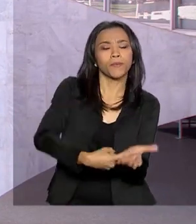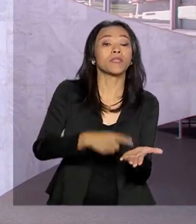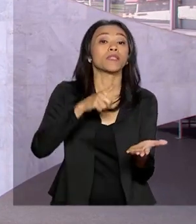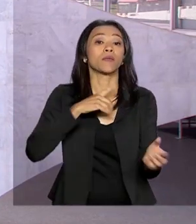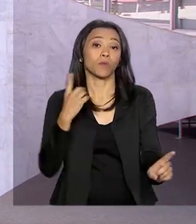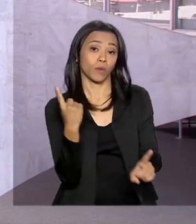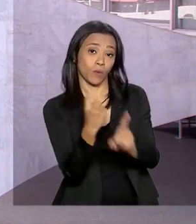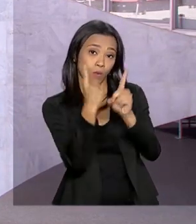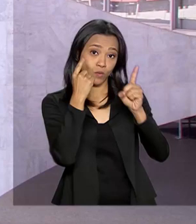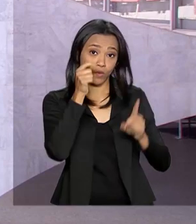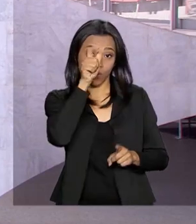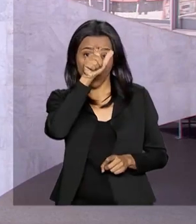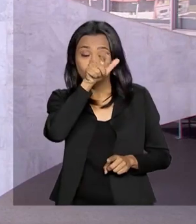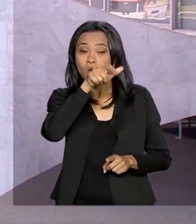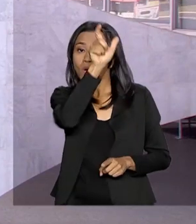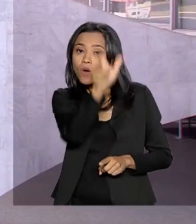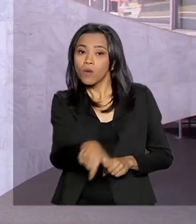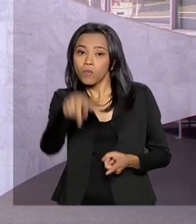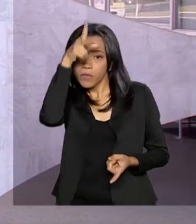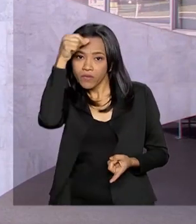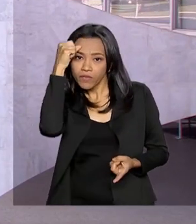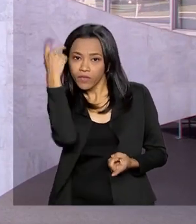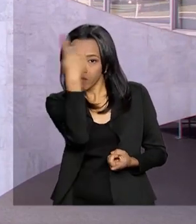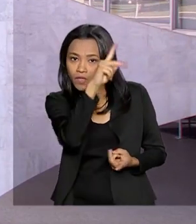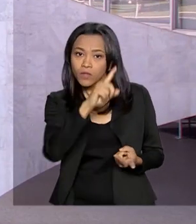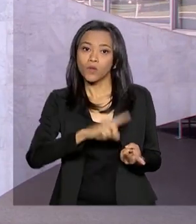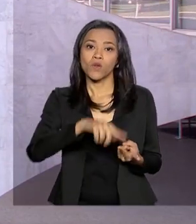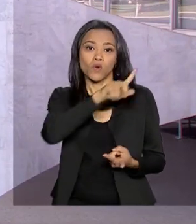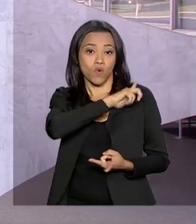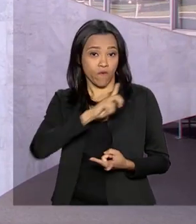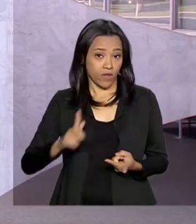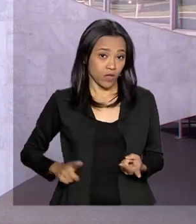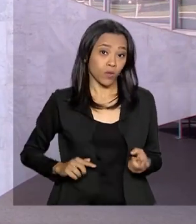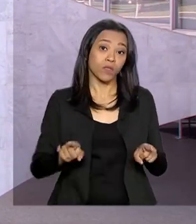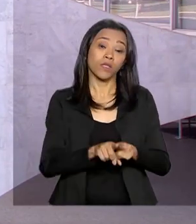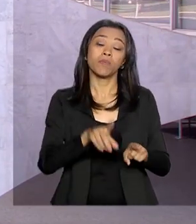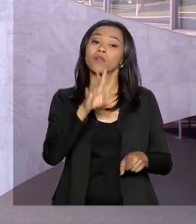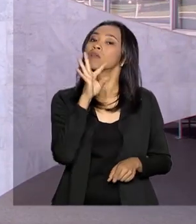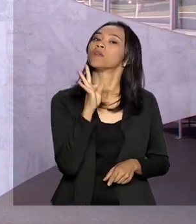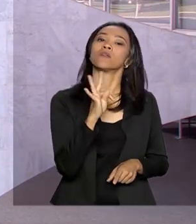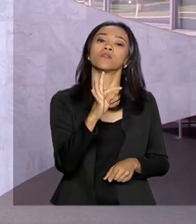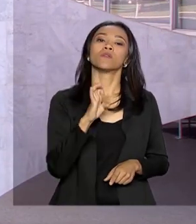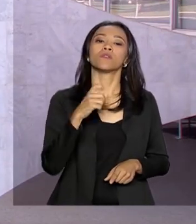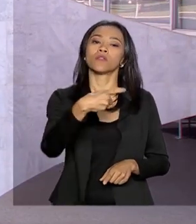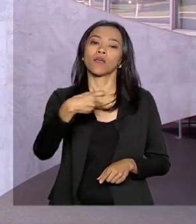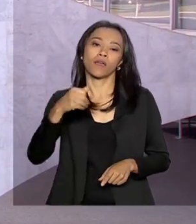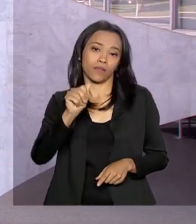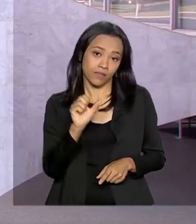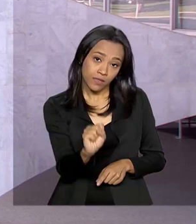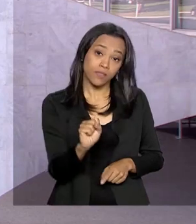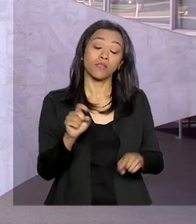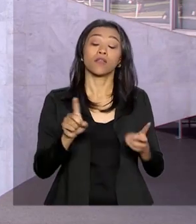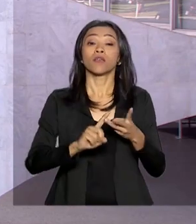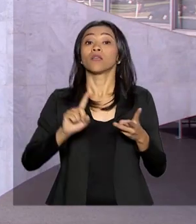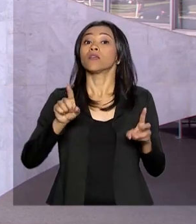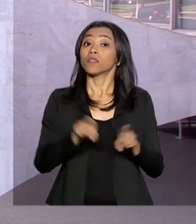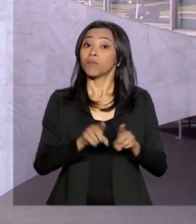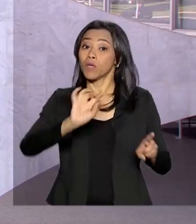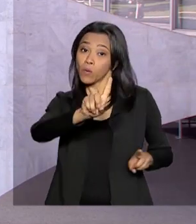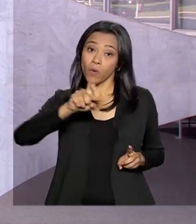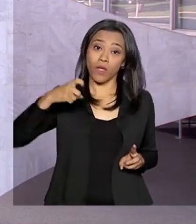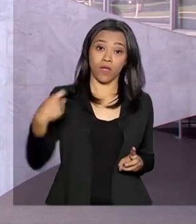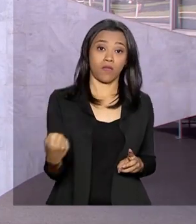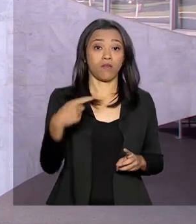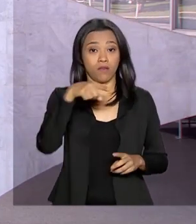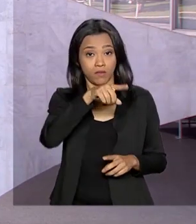o prefeito de Dallas, com o governador do Texas e também uma reunião com o ex-presidente George W. Bush.